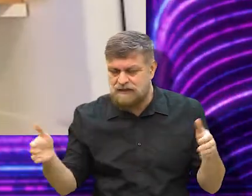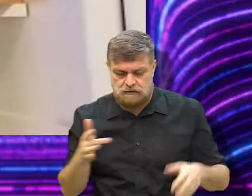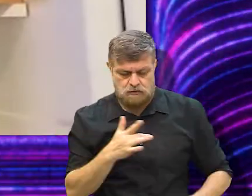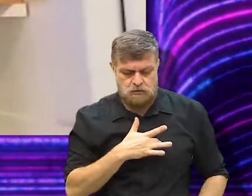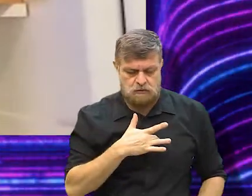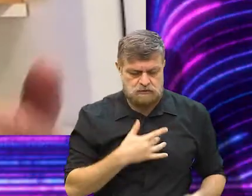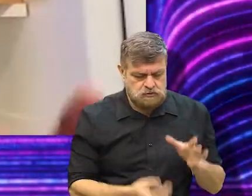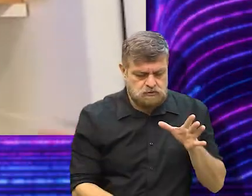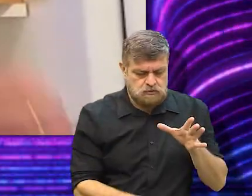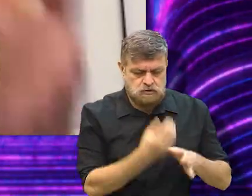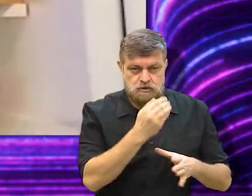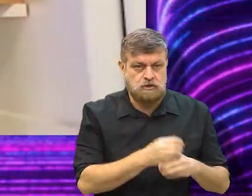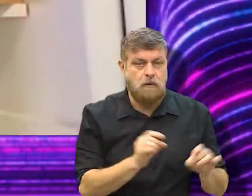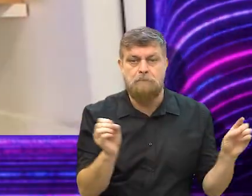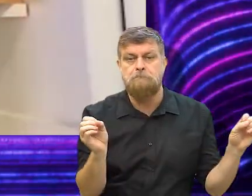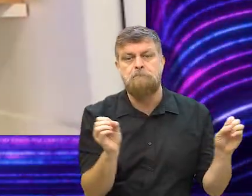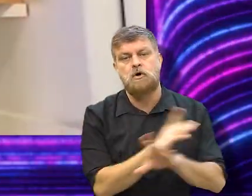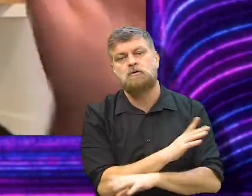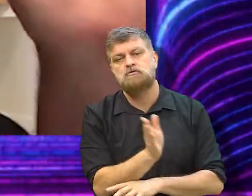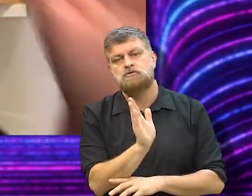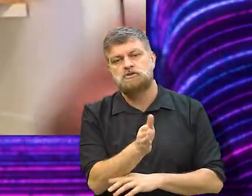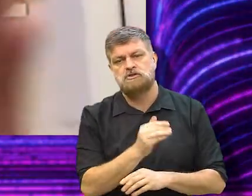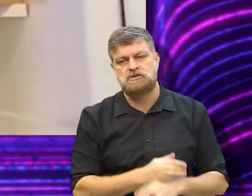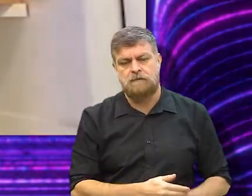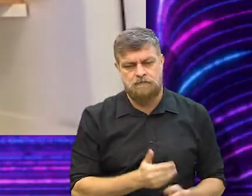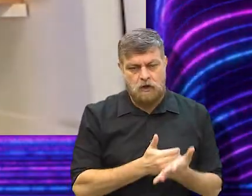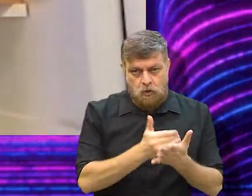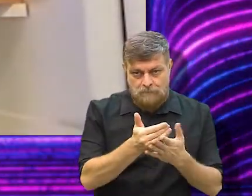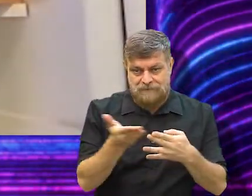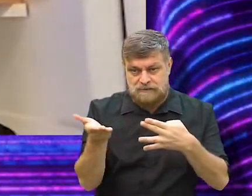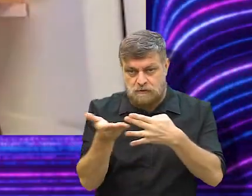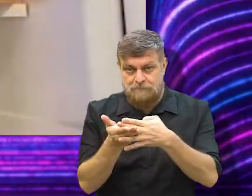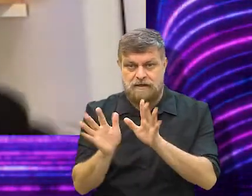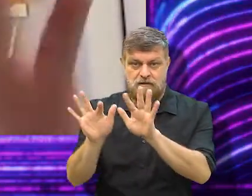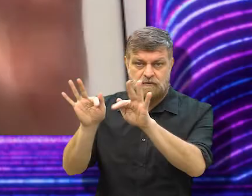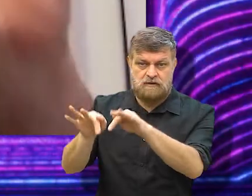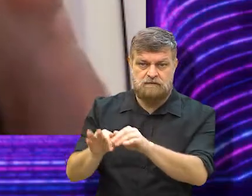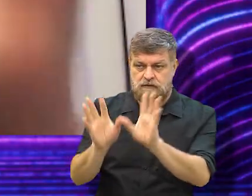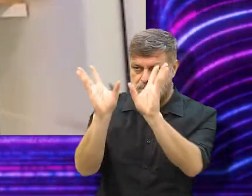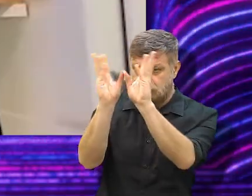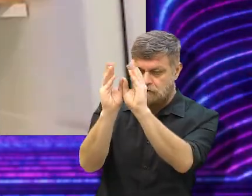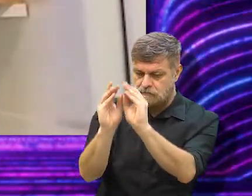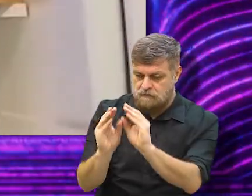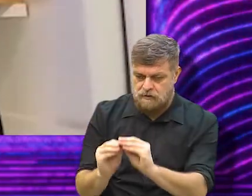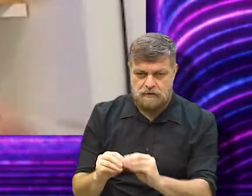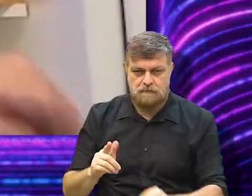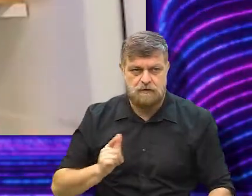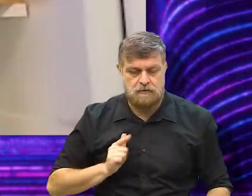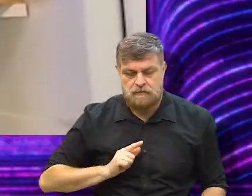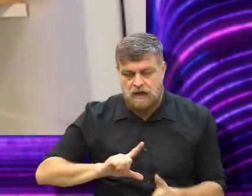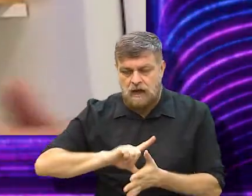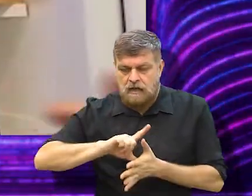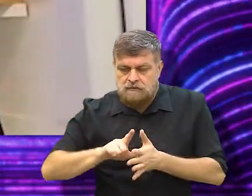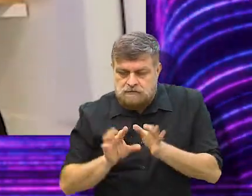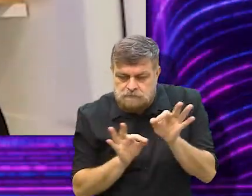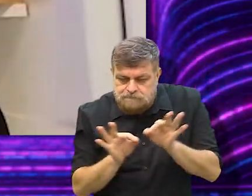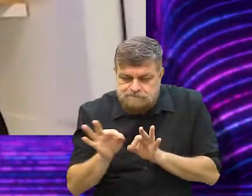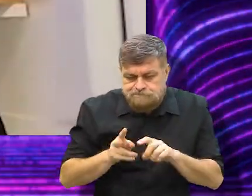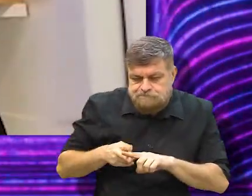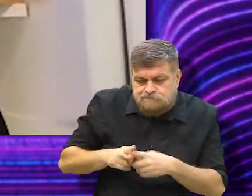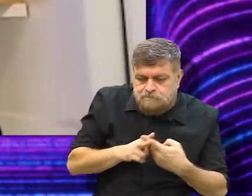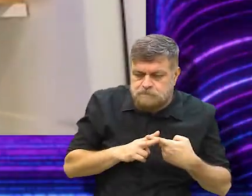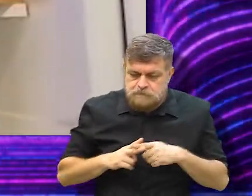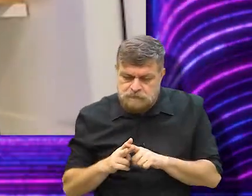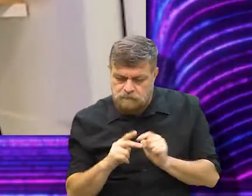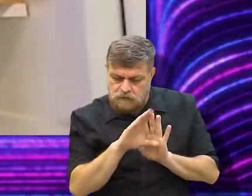pareça, o romance nasceu praticamente pronto. Começo, meio e fim. O desfecho veio tudo. Depois, eu só borulhei, melhorei